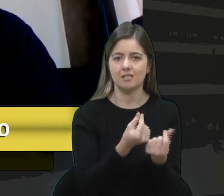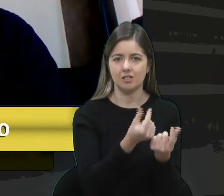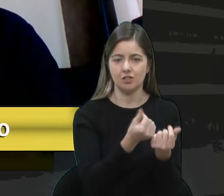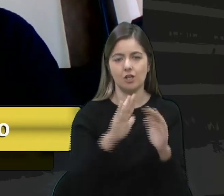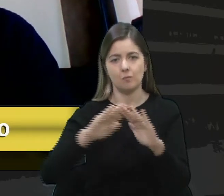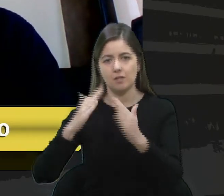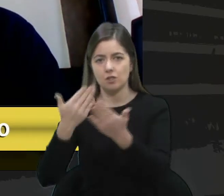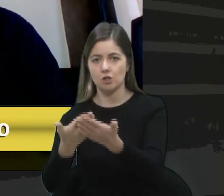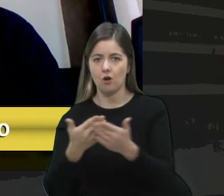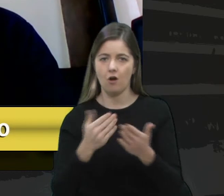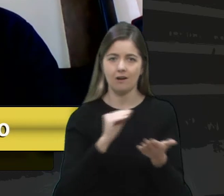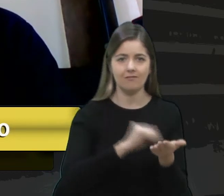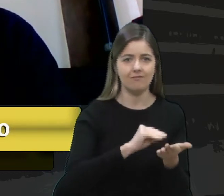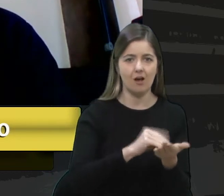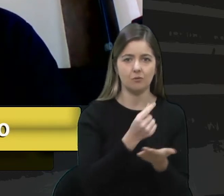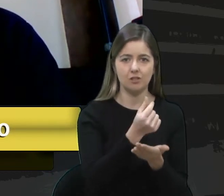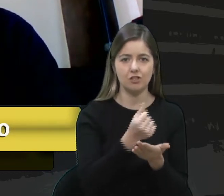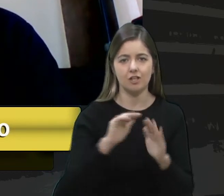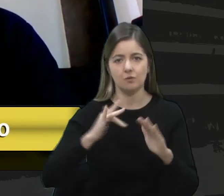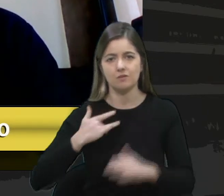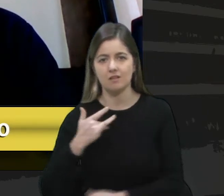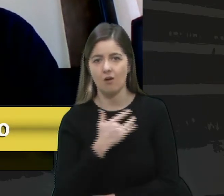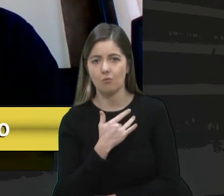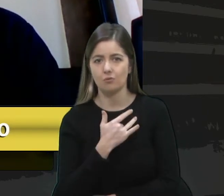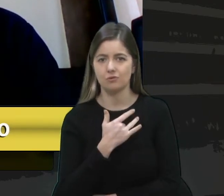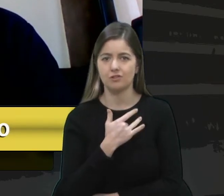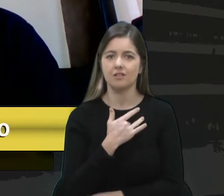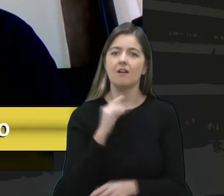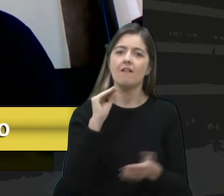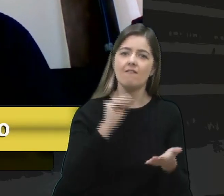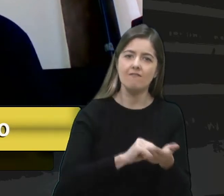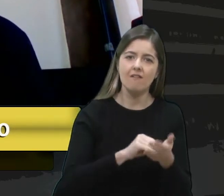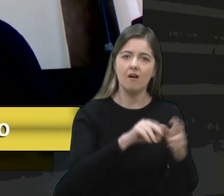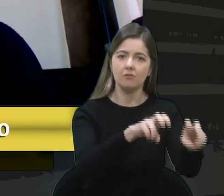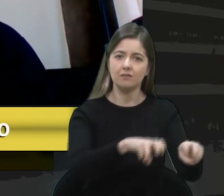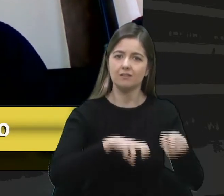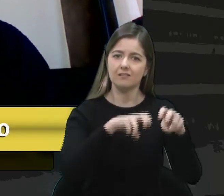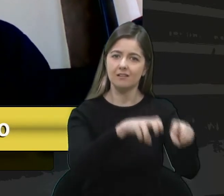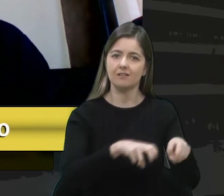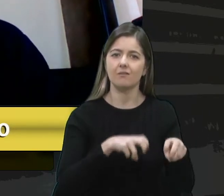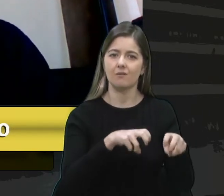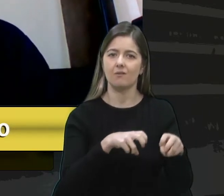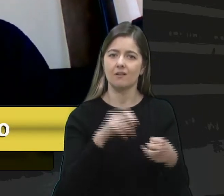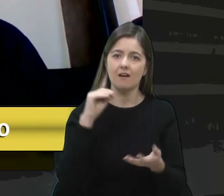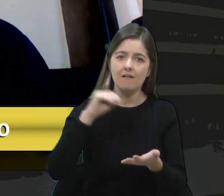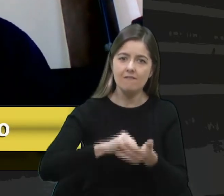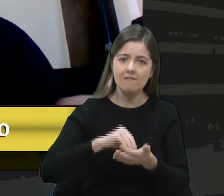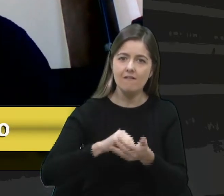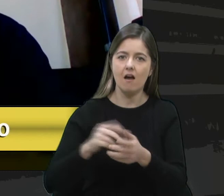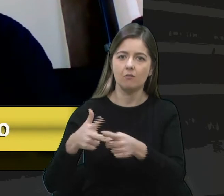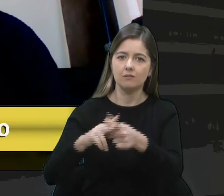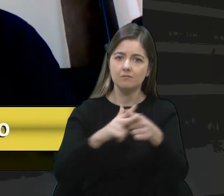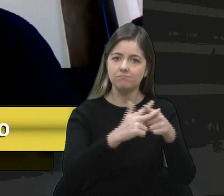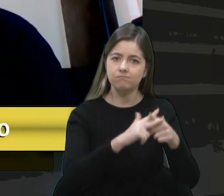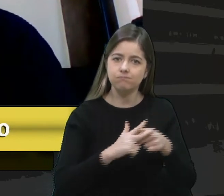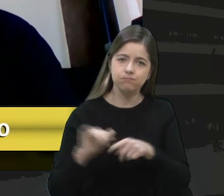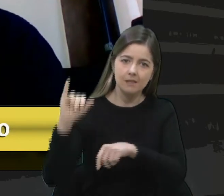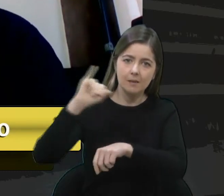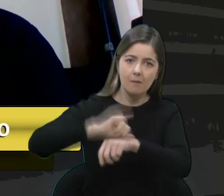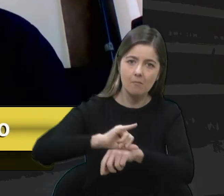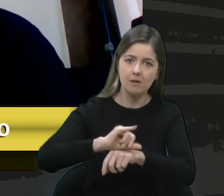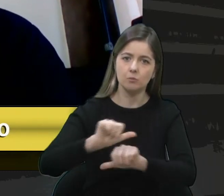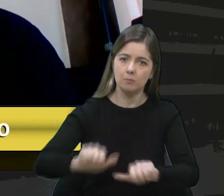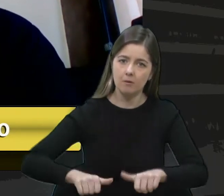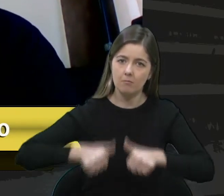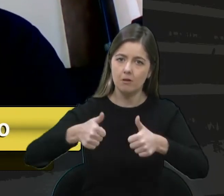a saúde, a gente vê que faz falta no interior, fala de equipamentos para melhorar